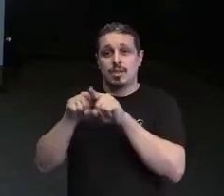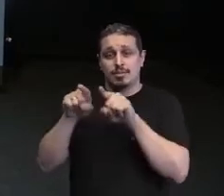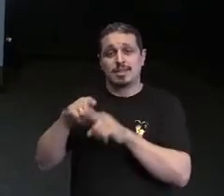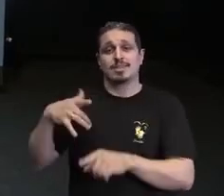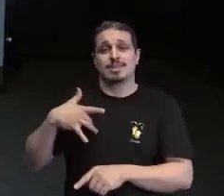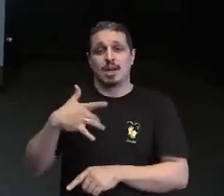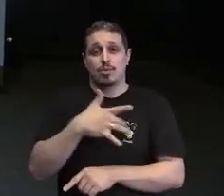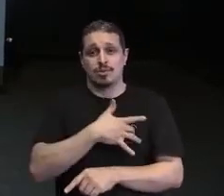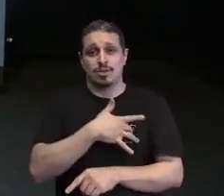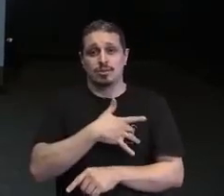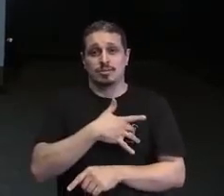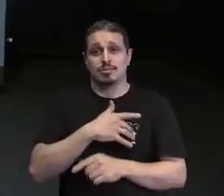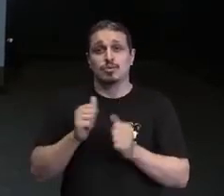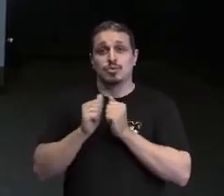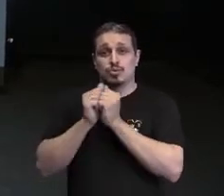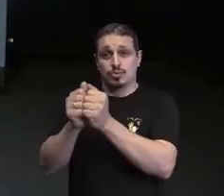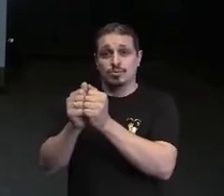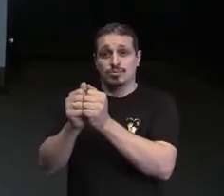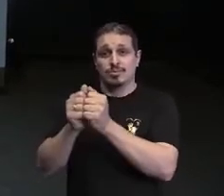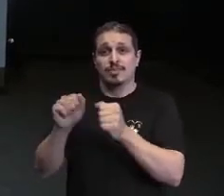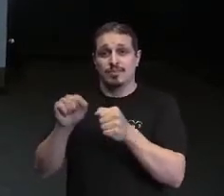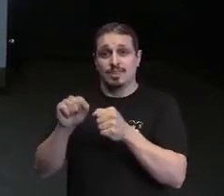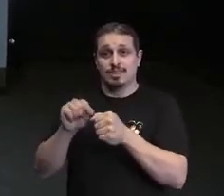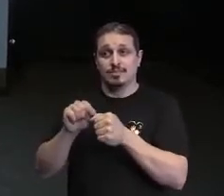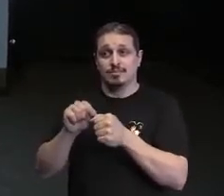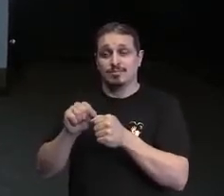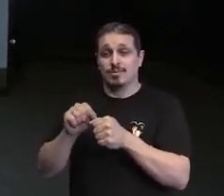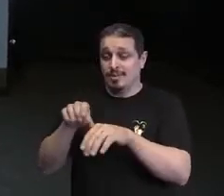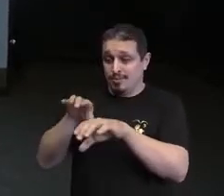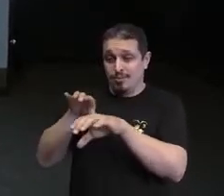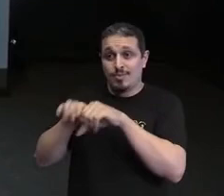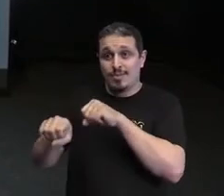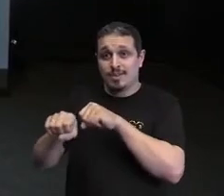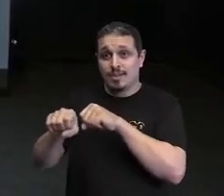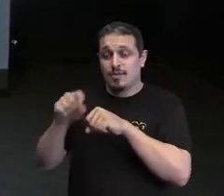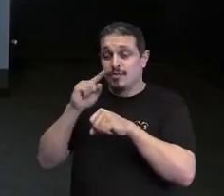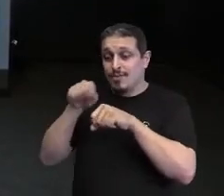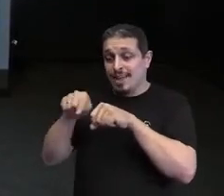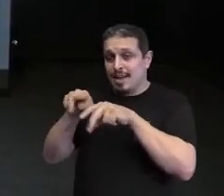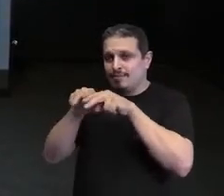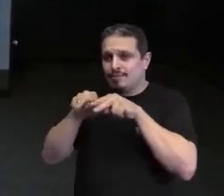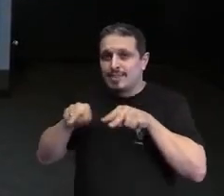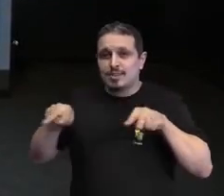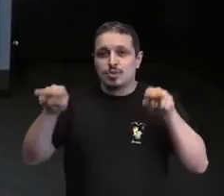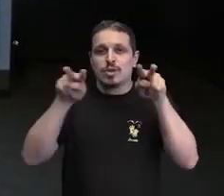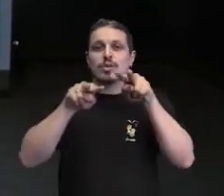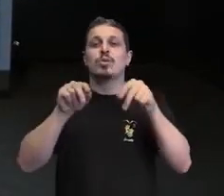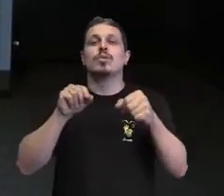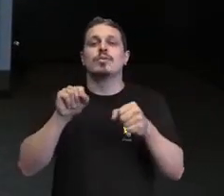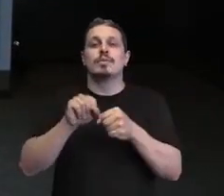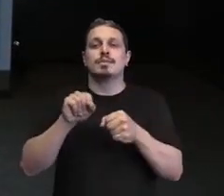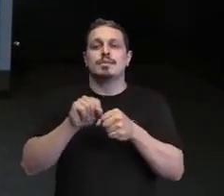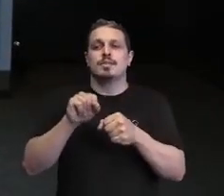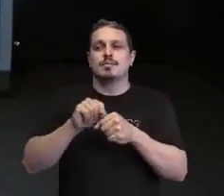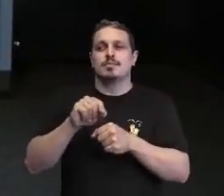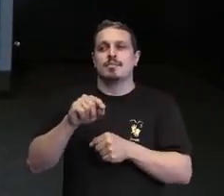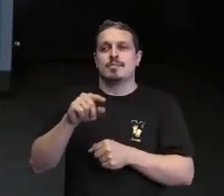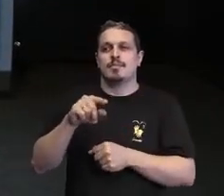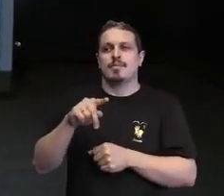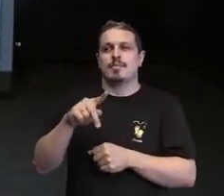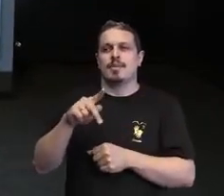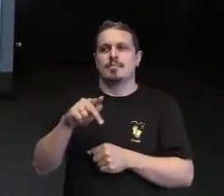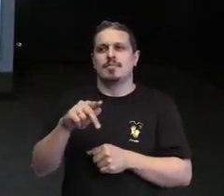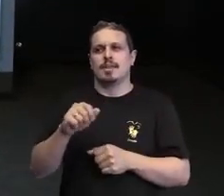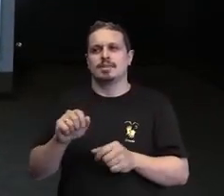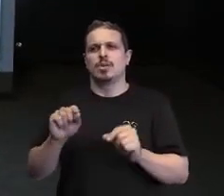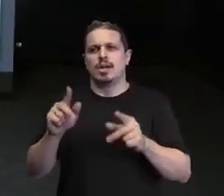cientista, se forme de modo que ele consiga olhar para o seu paciente e consiga representar esse indivíduo dentro da